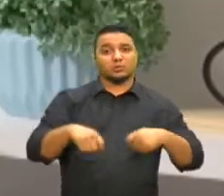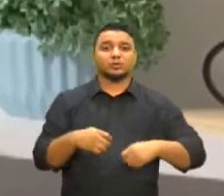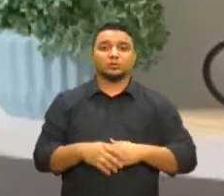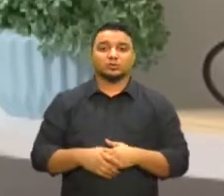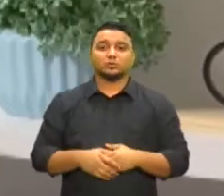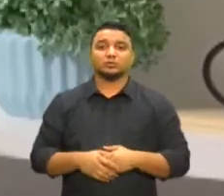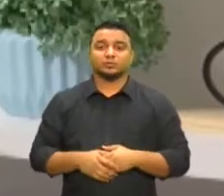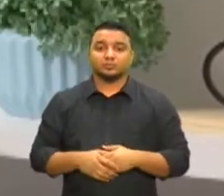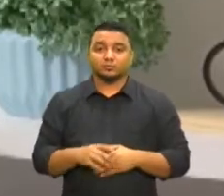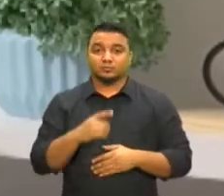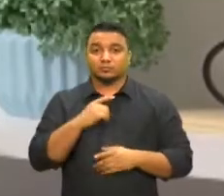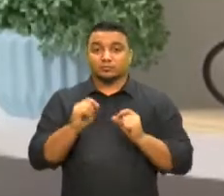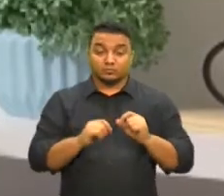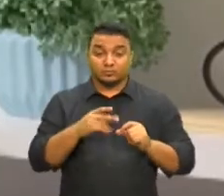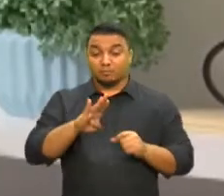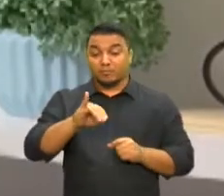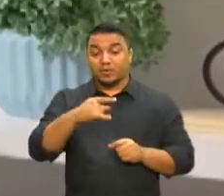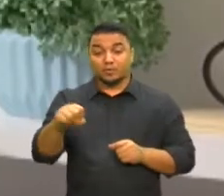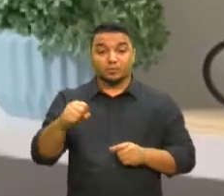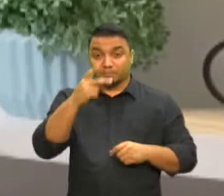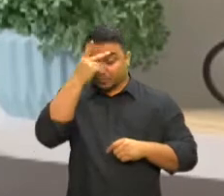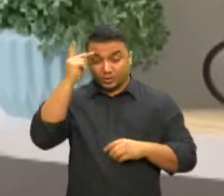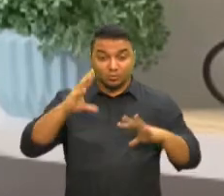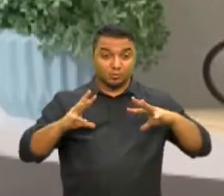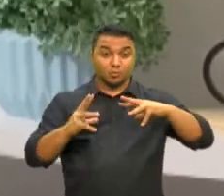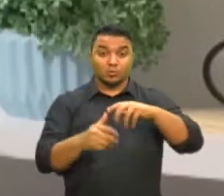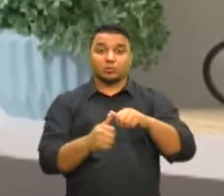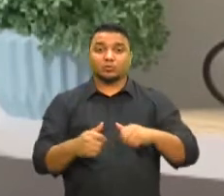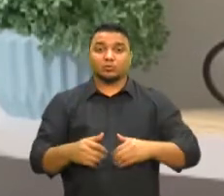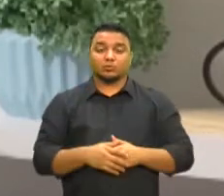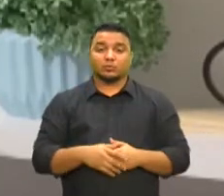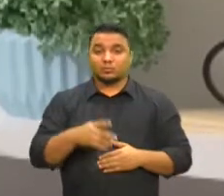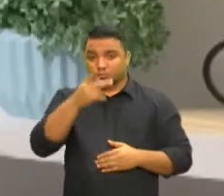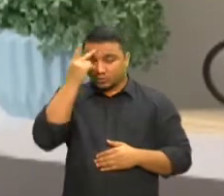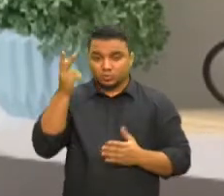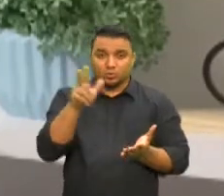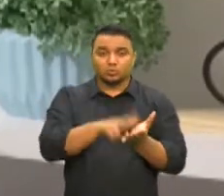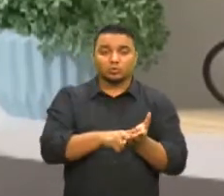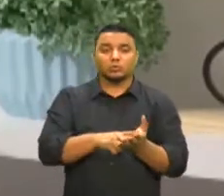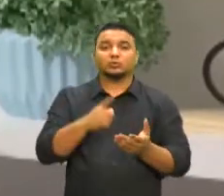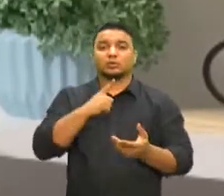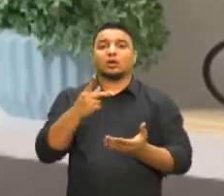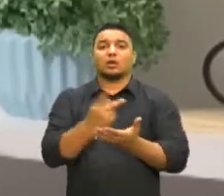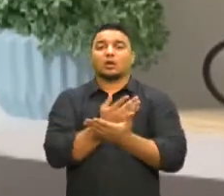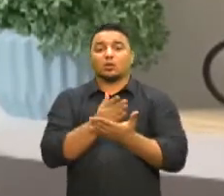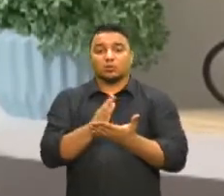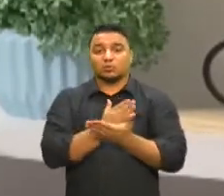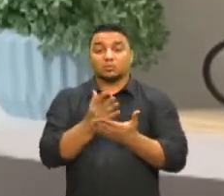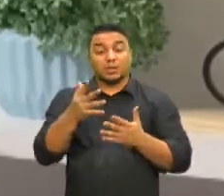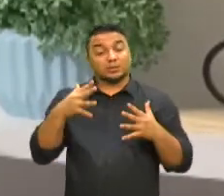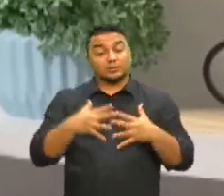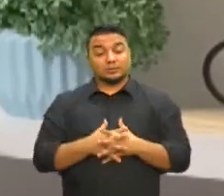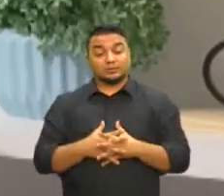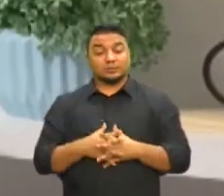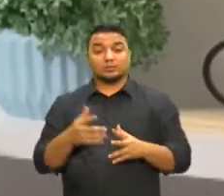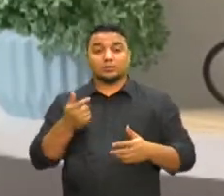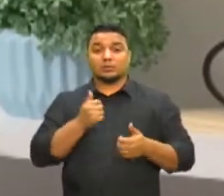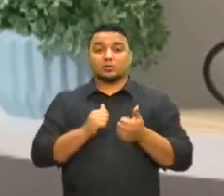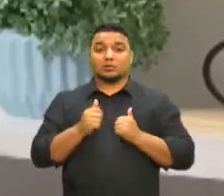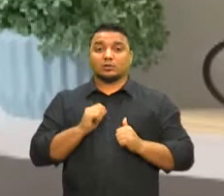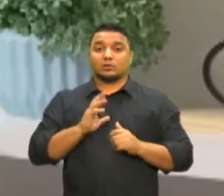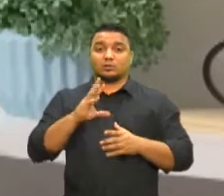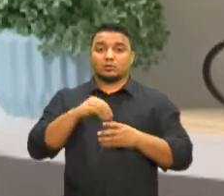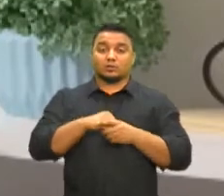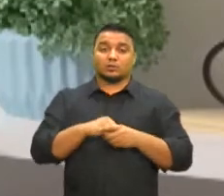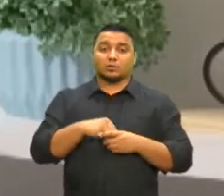Ela atinge bilhões de pessoas no mundo todo levando a internação, levando a complicações como a angústia, síndrome da angústia